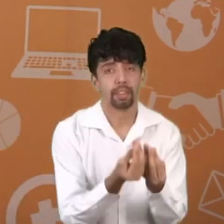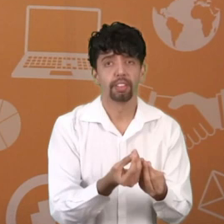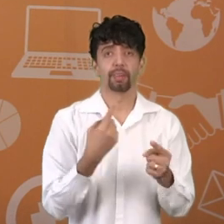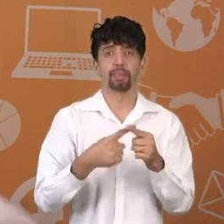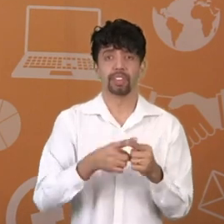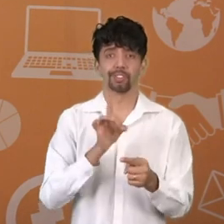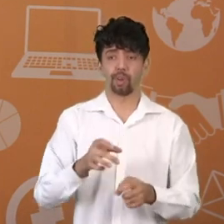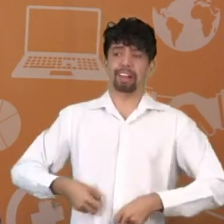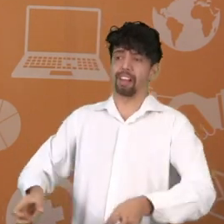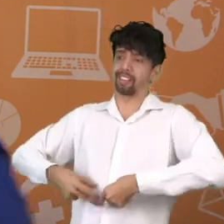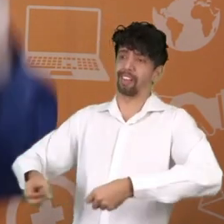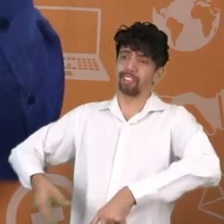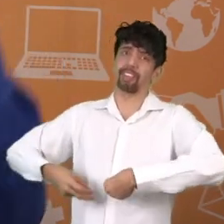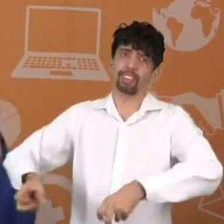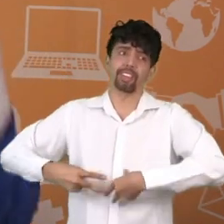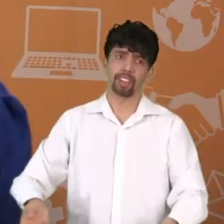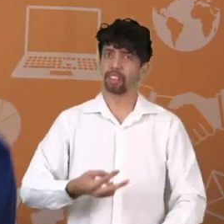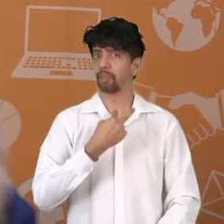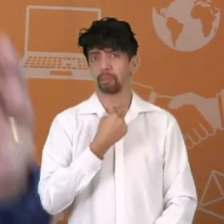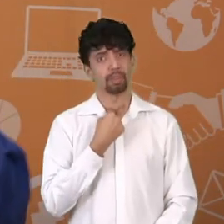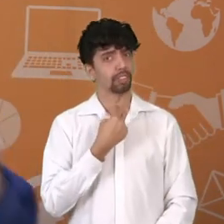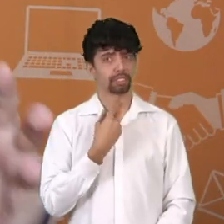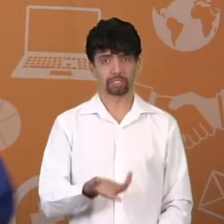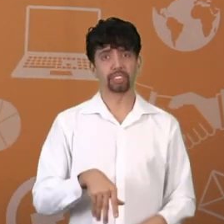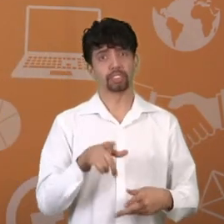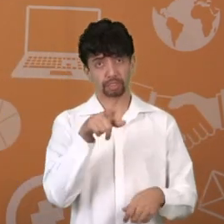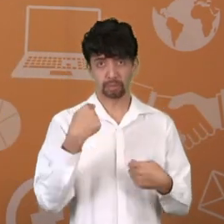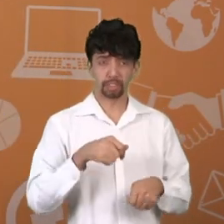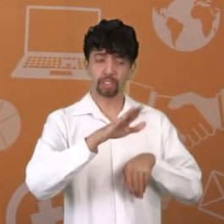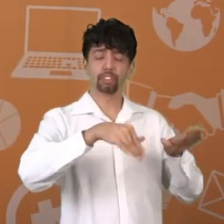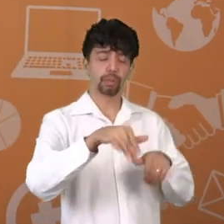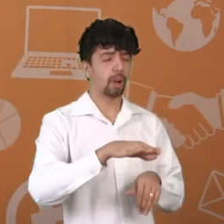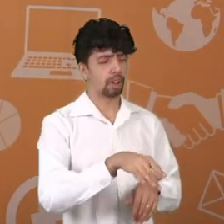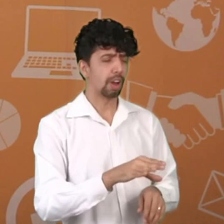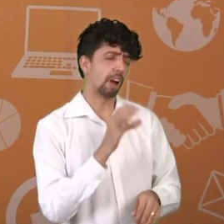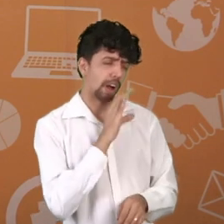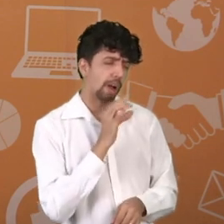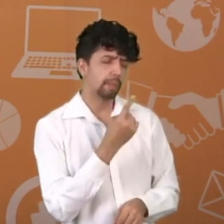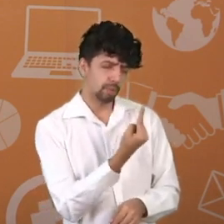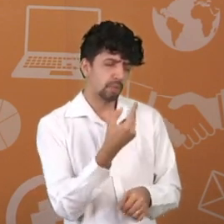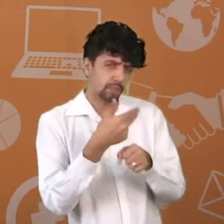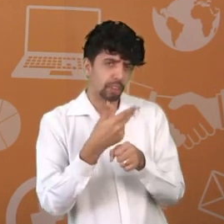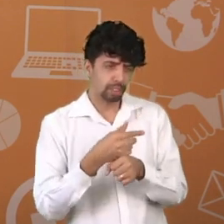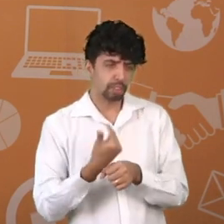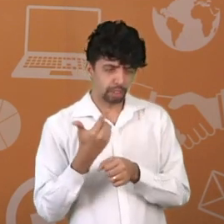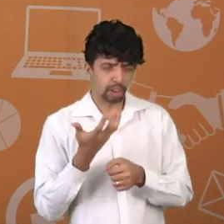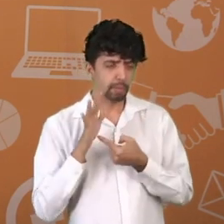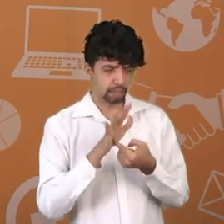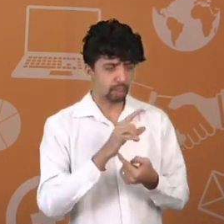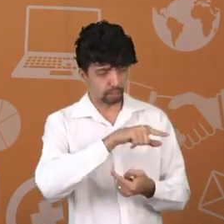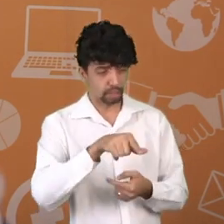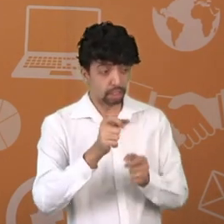gastar, gastar, gastar. E isso não nos levou a ter aquilo que efetivamente a gente quer.